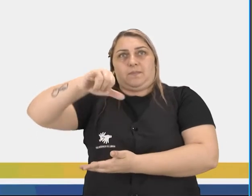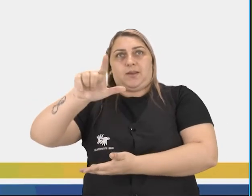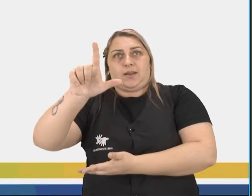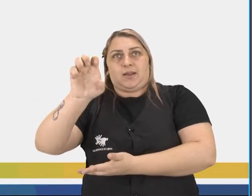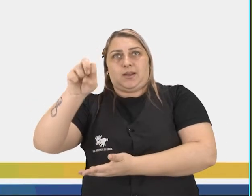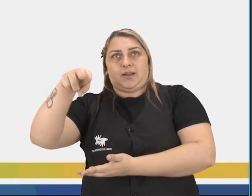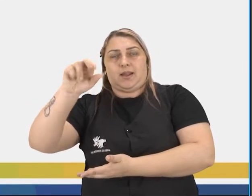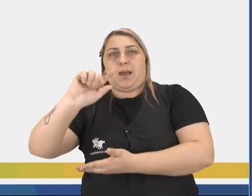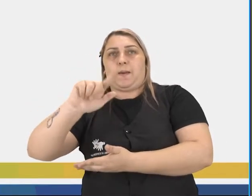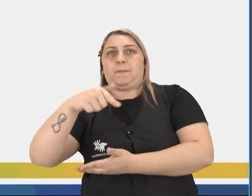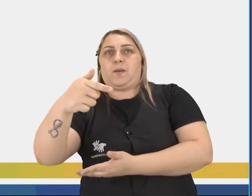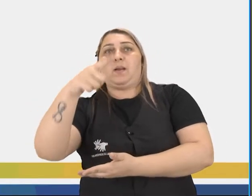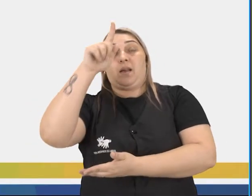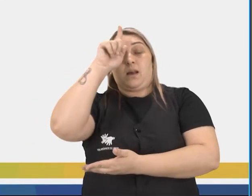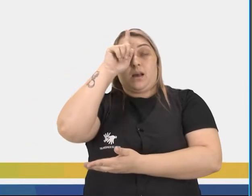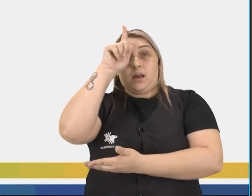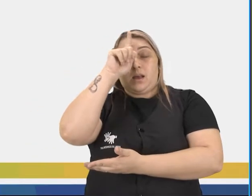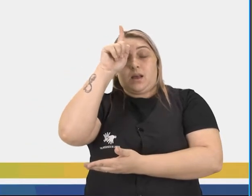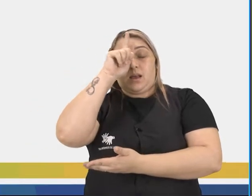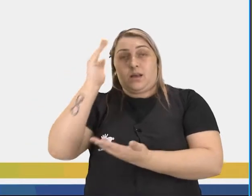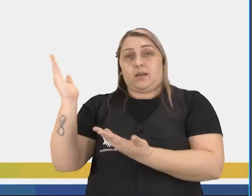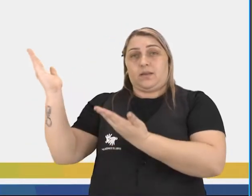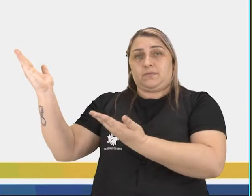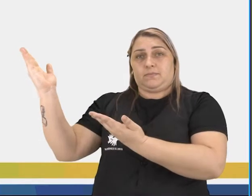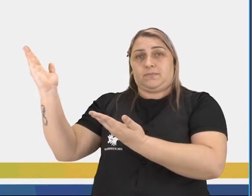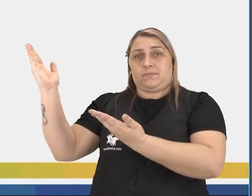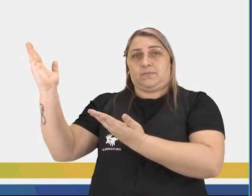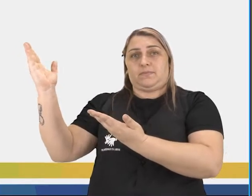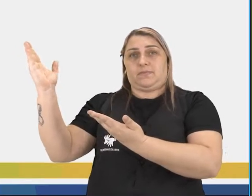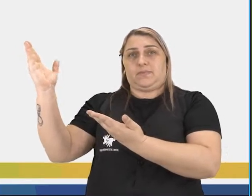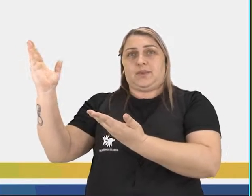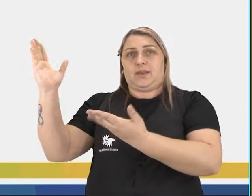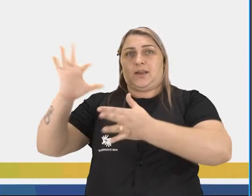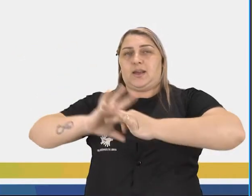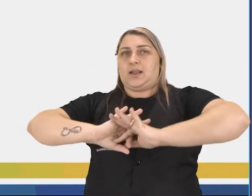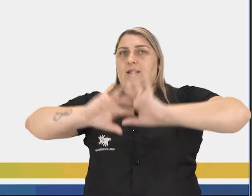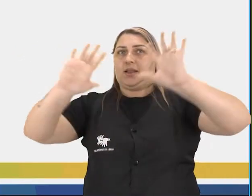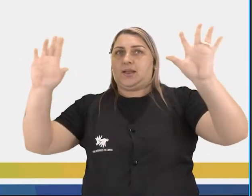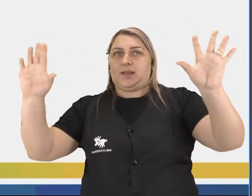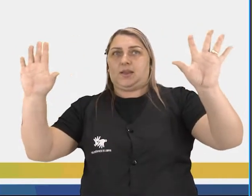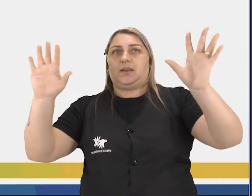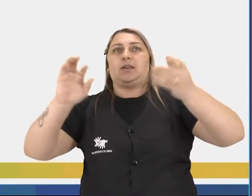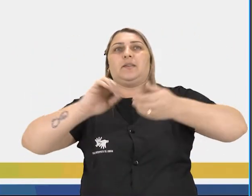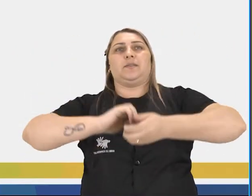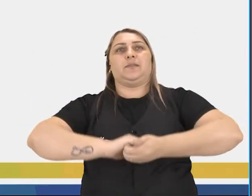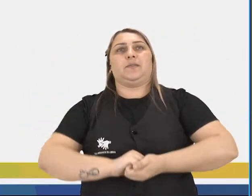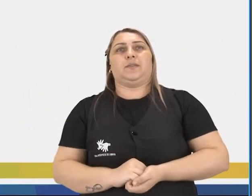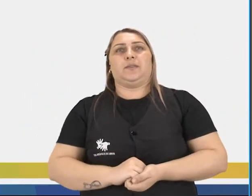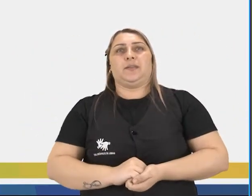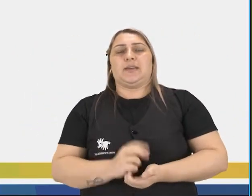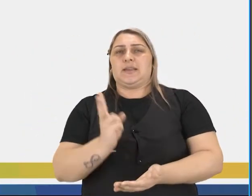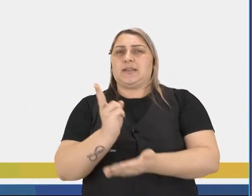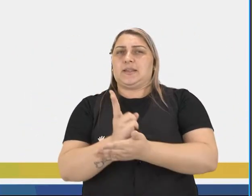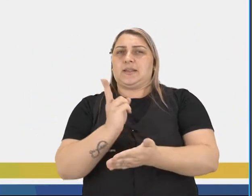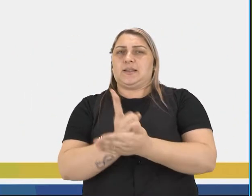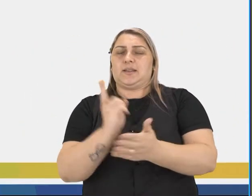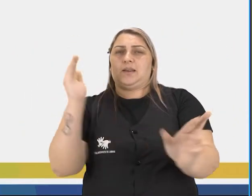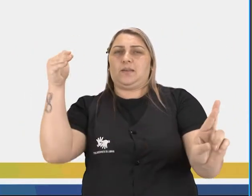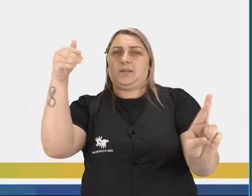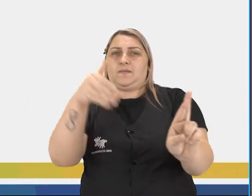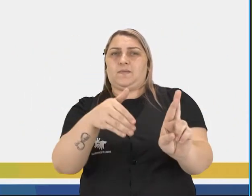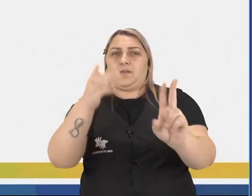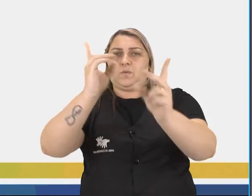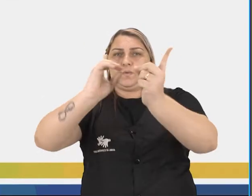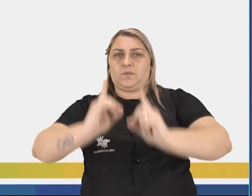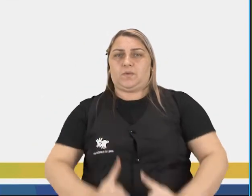A próxima é a dança na Grécia, que acontecia ao ar livre, de forma bem ritualística, sempre reverenciando